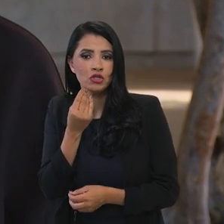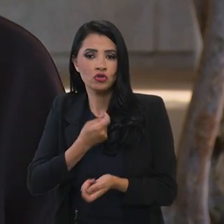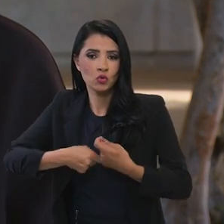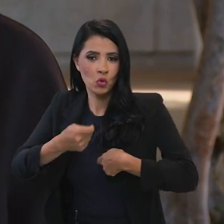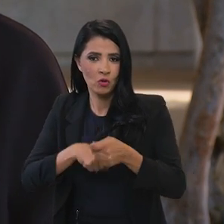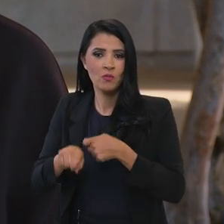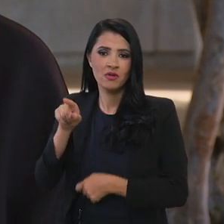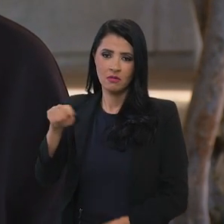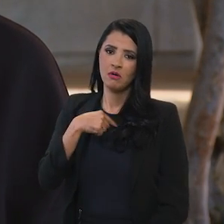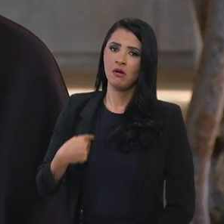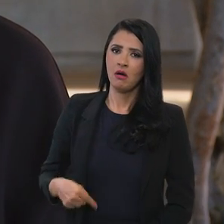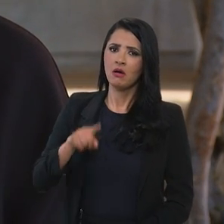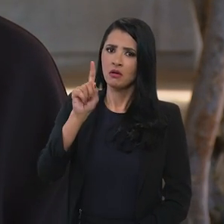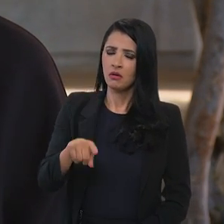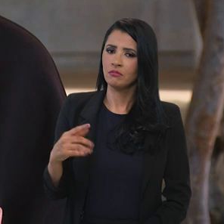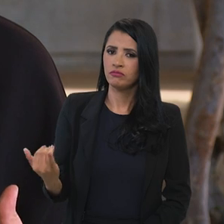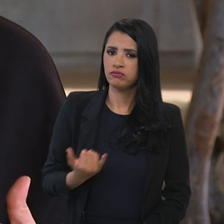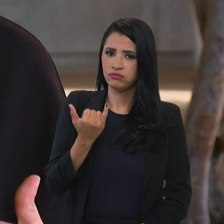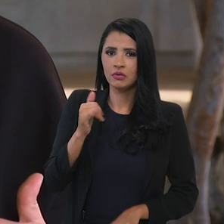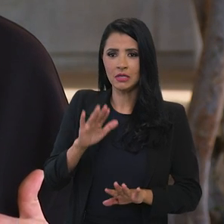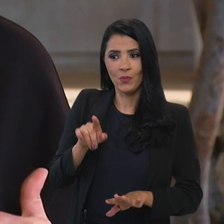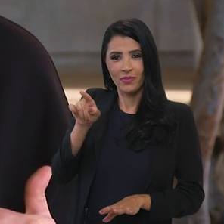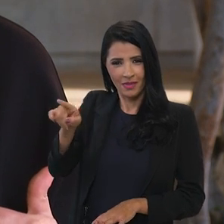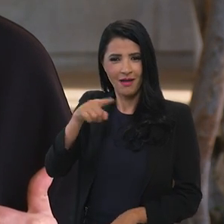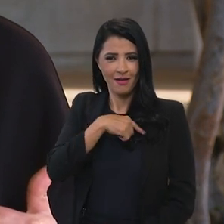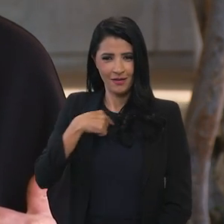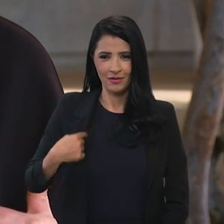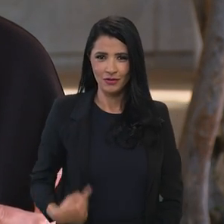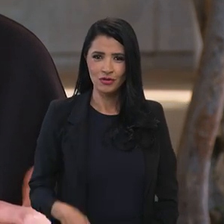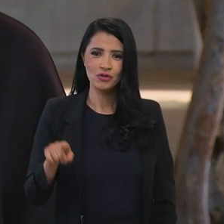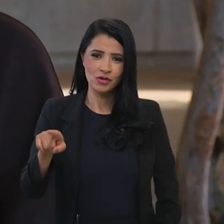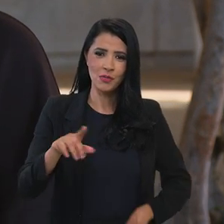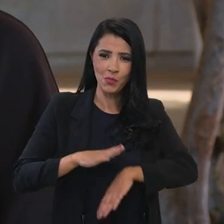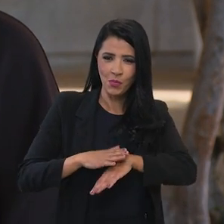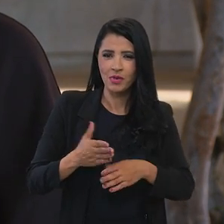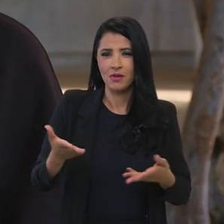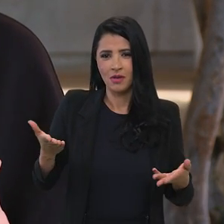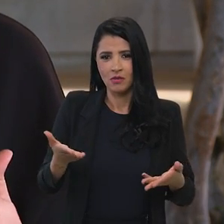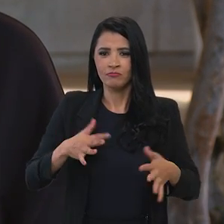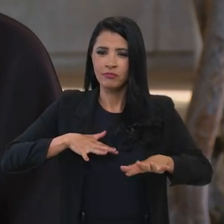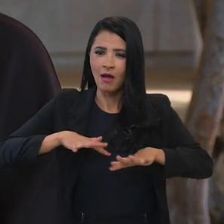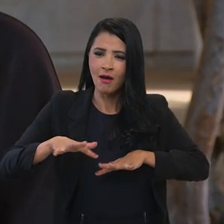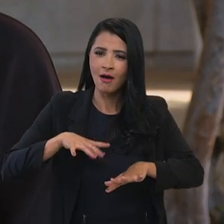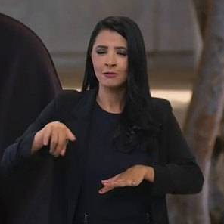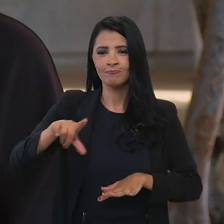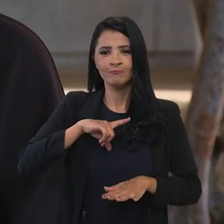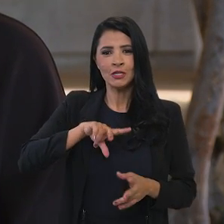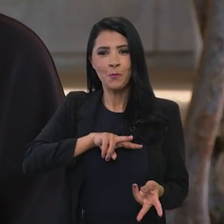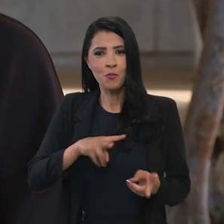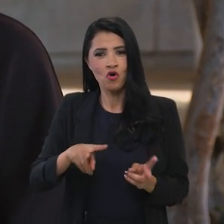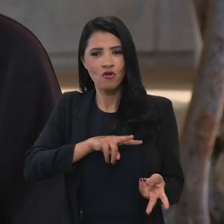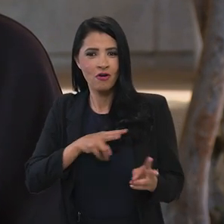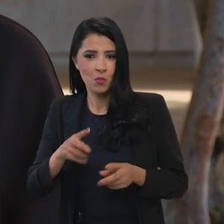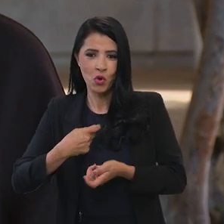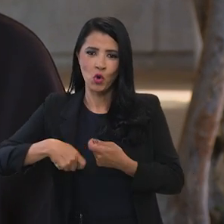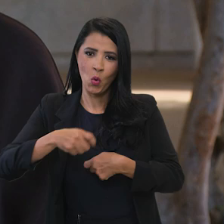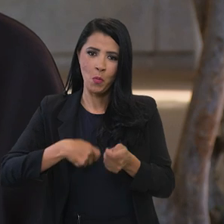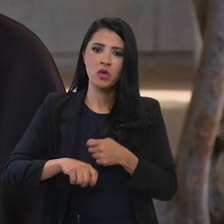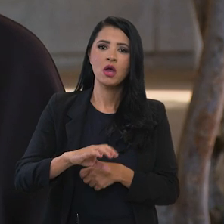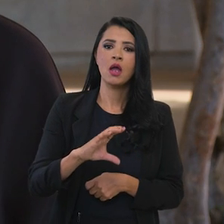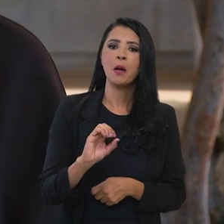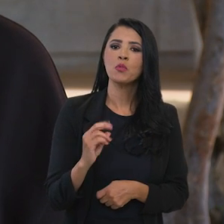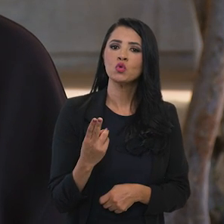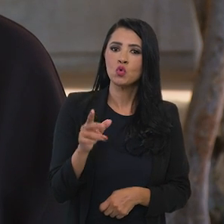muito rico ou seja a China está nesse movimento de transição para uma economia de baixo carbono